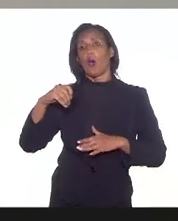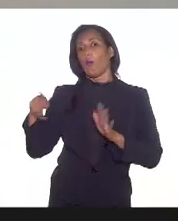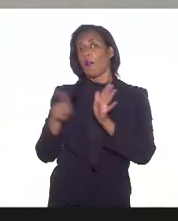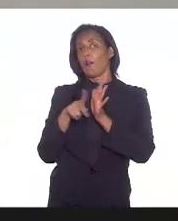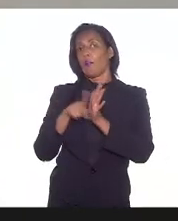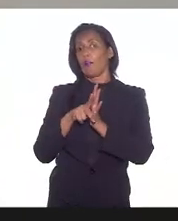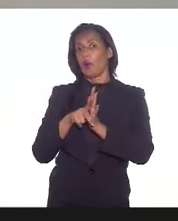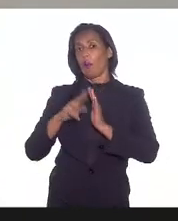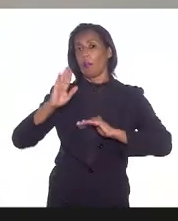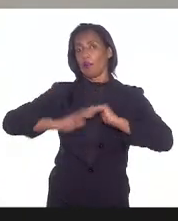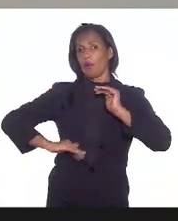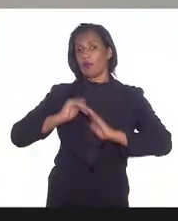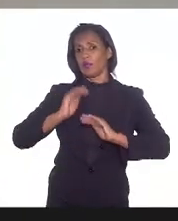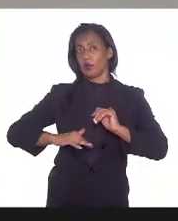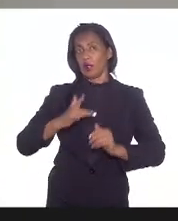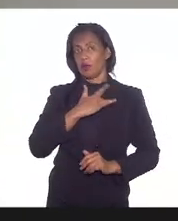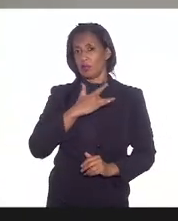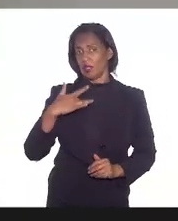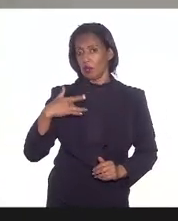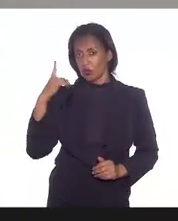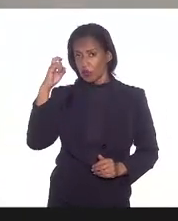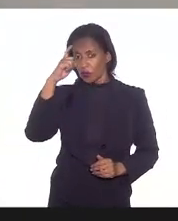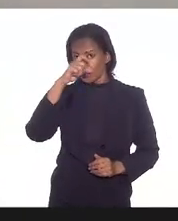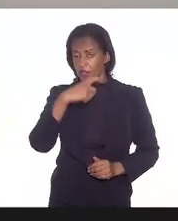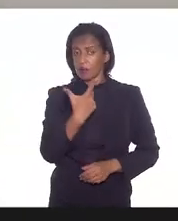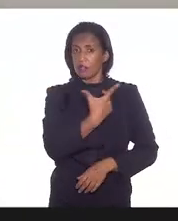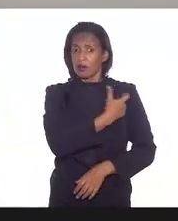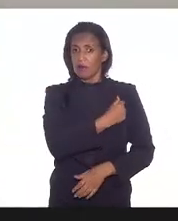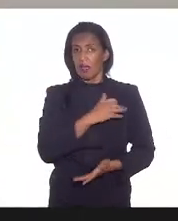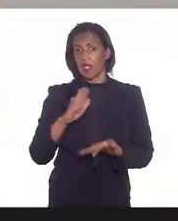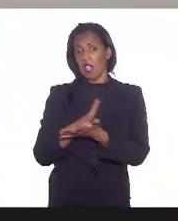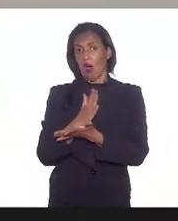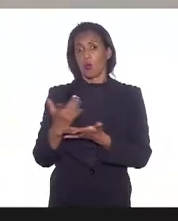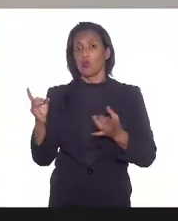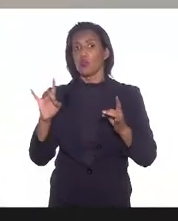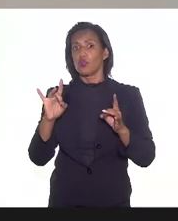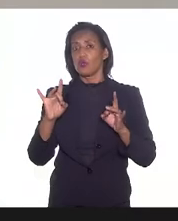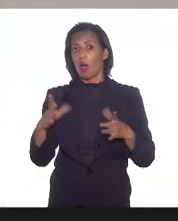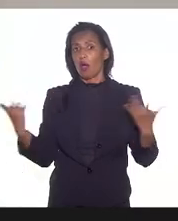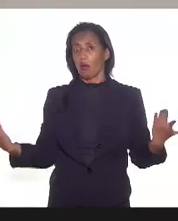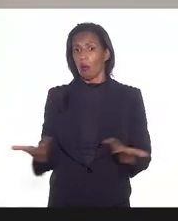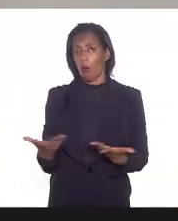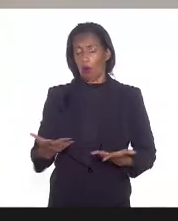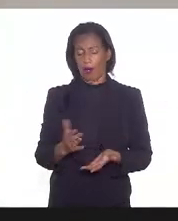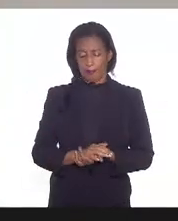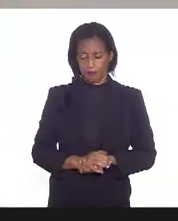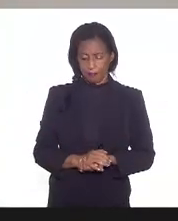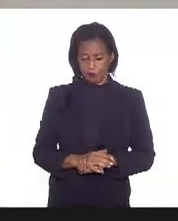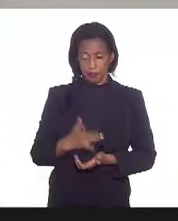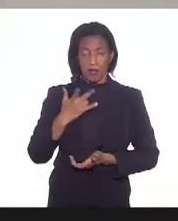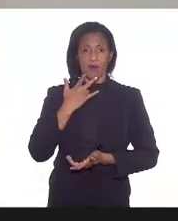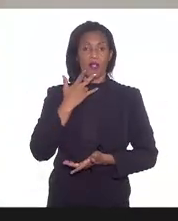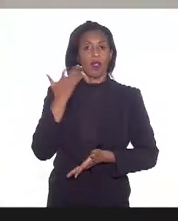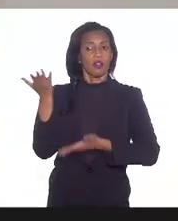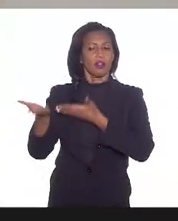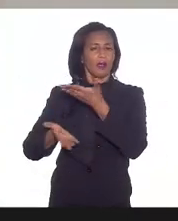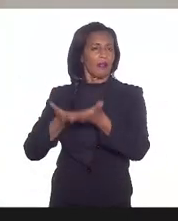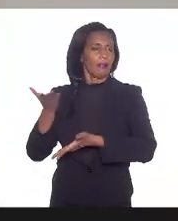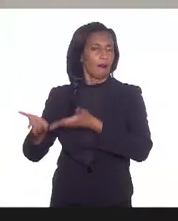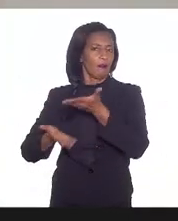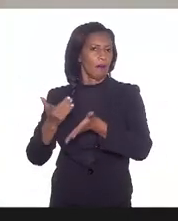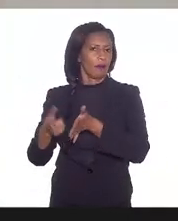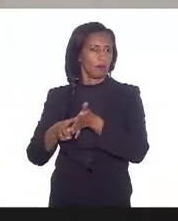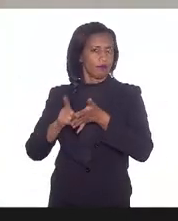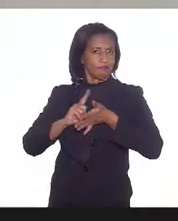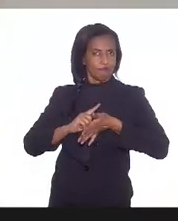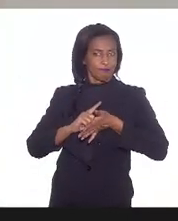de receber suas doses de vacinação e alguns só receberam agora em relação a tratamento precoce nós temos